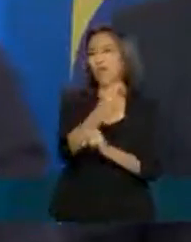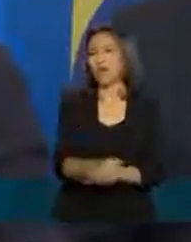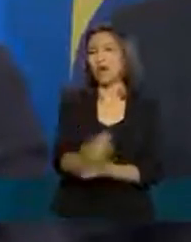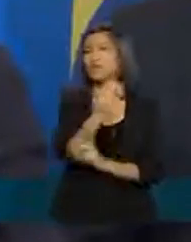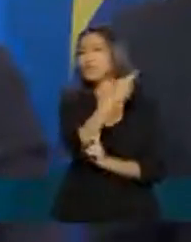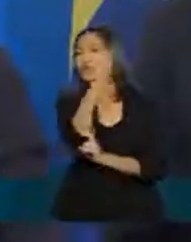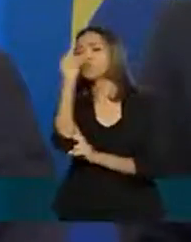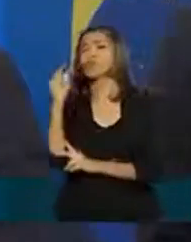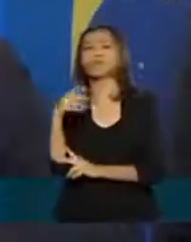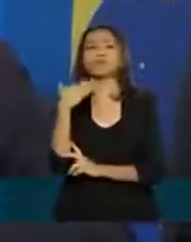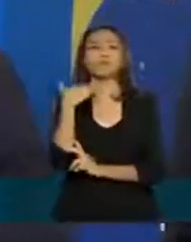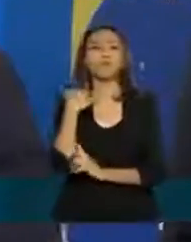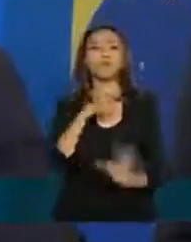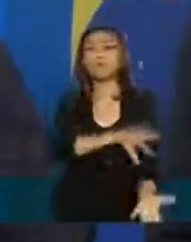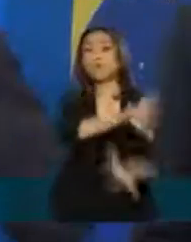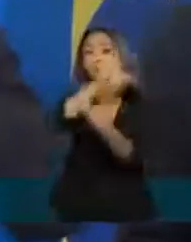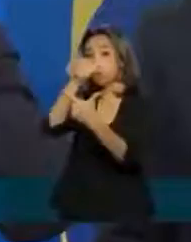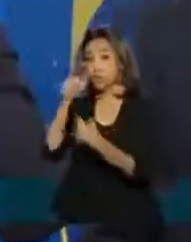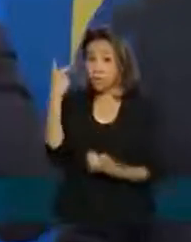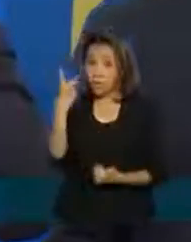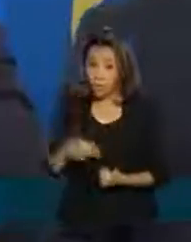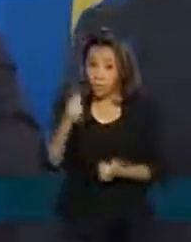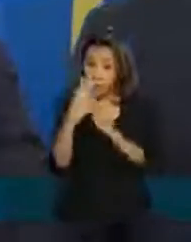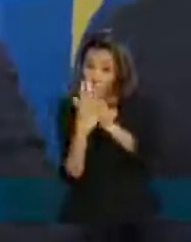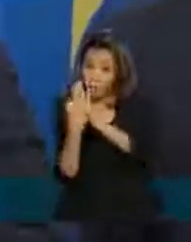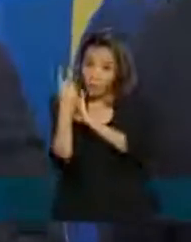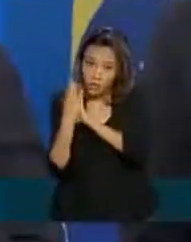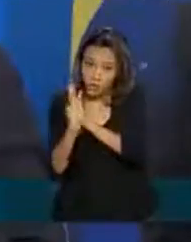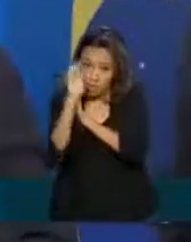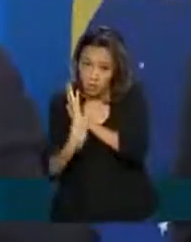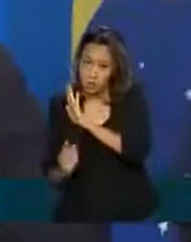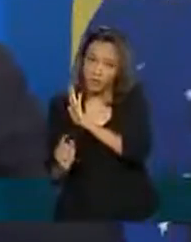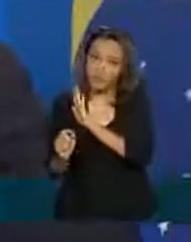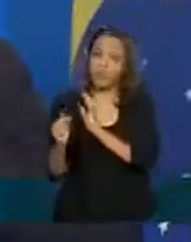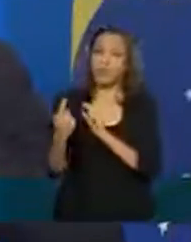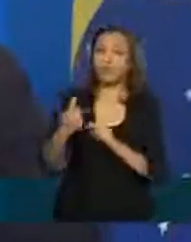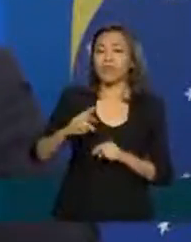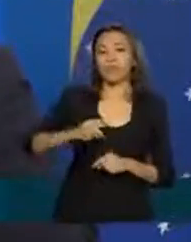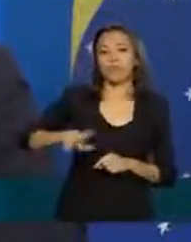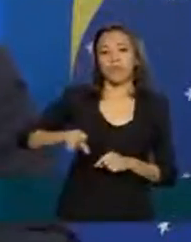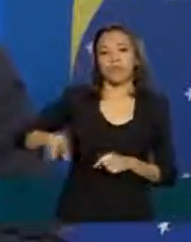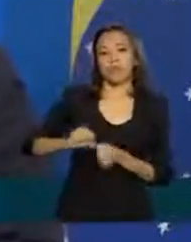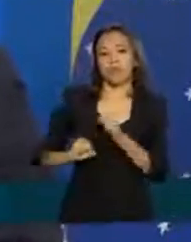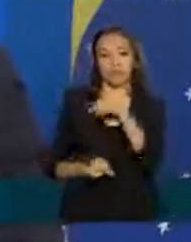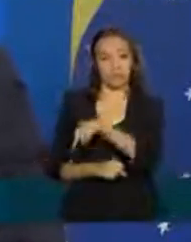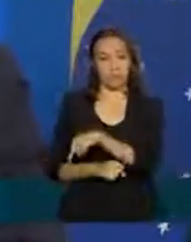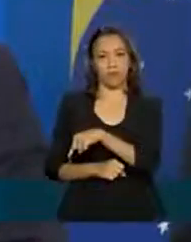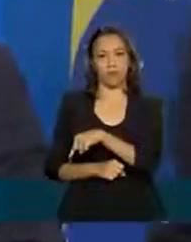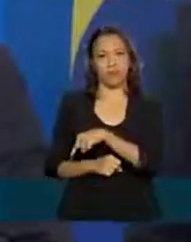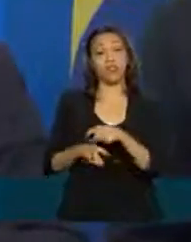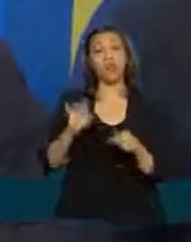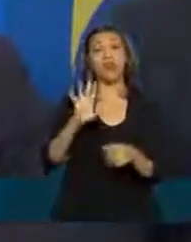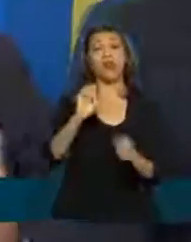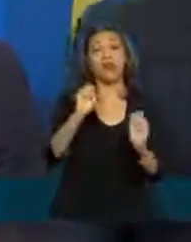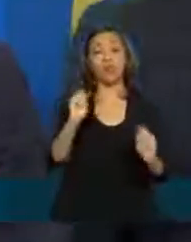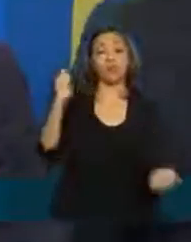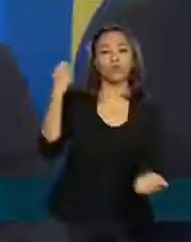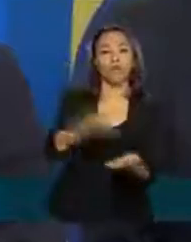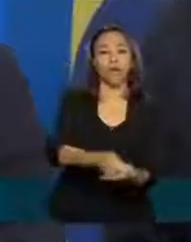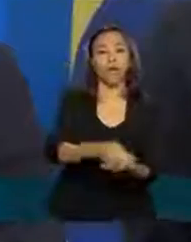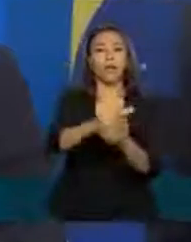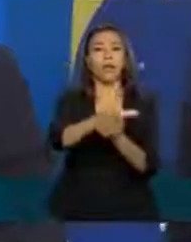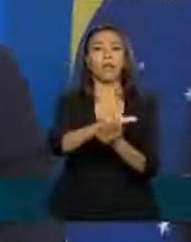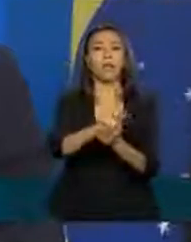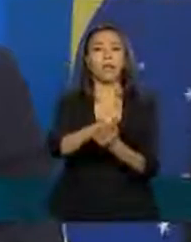Hoje em dia, o Banco Central brasileiro não tem essa capacidade. O máximo que ele pode fazer é injetar liquidez no sistema. Obviamente, numa